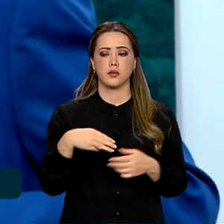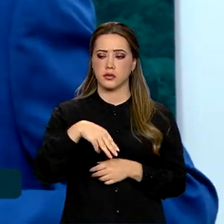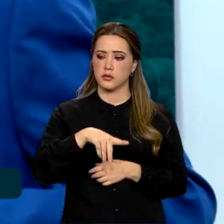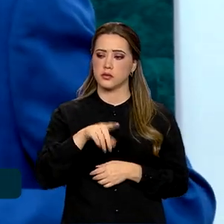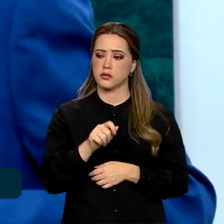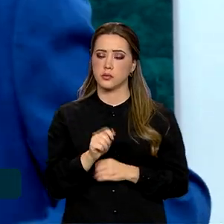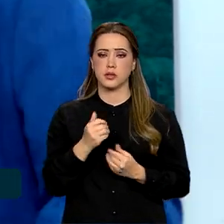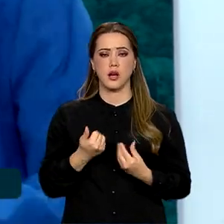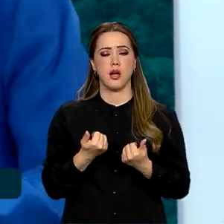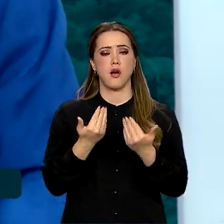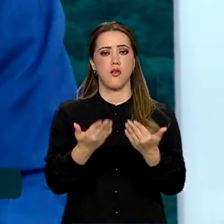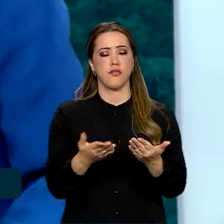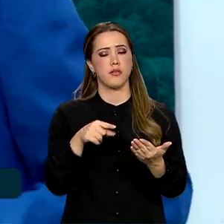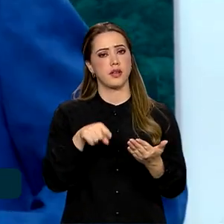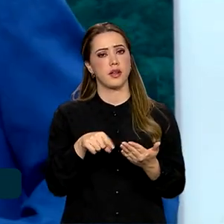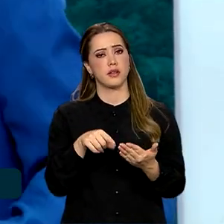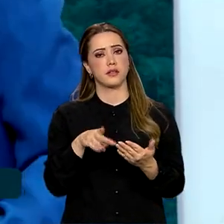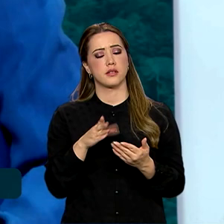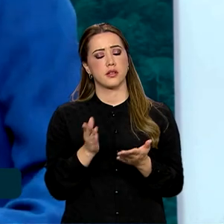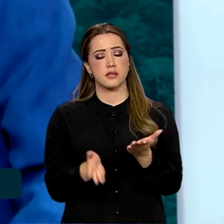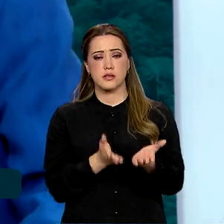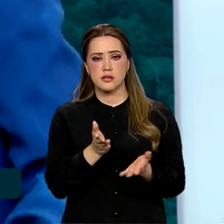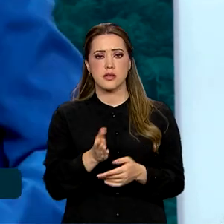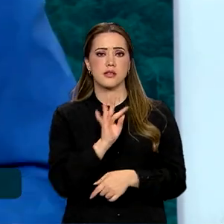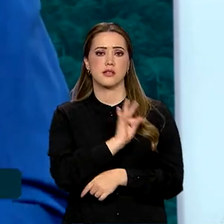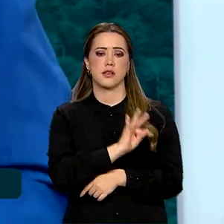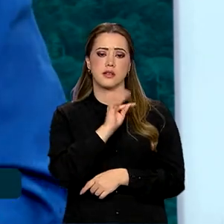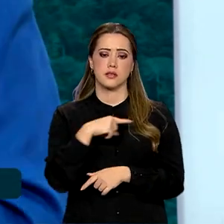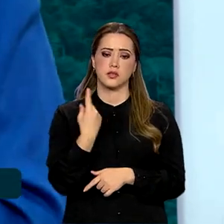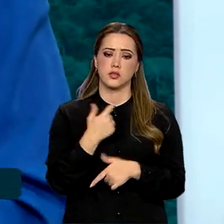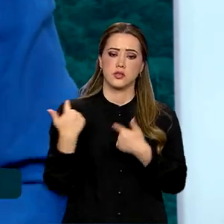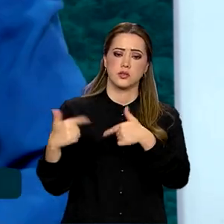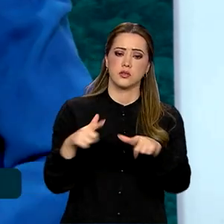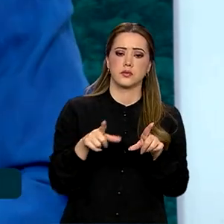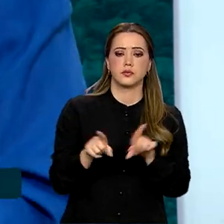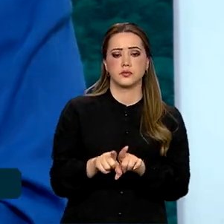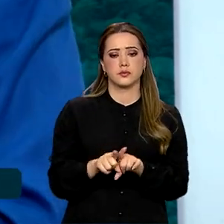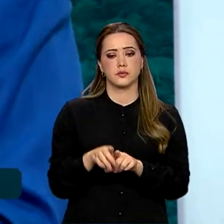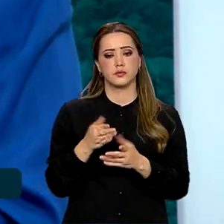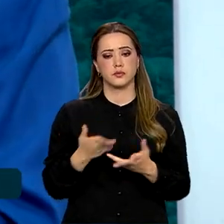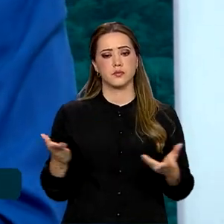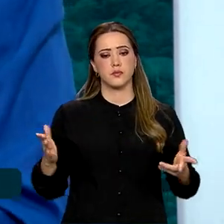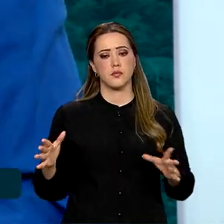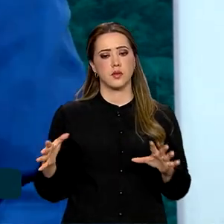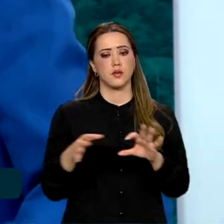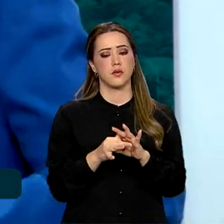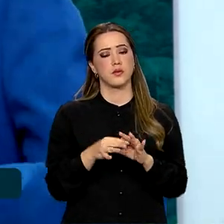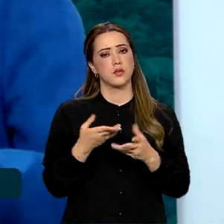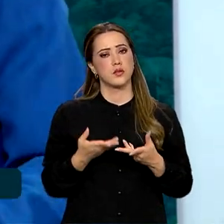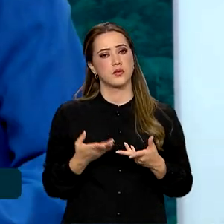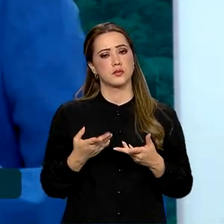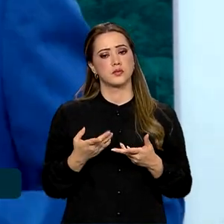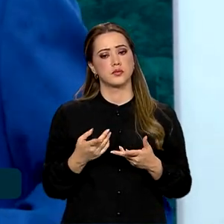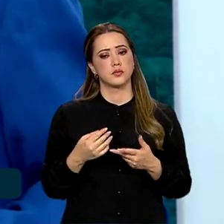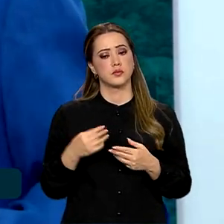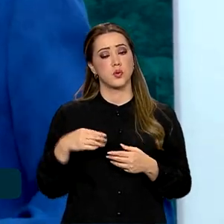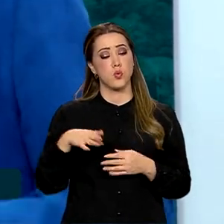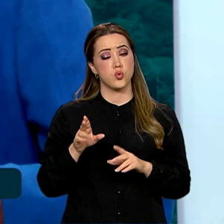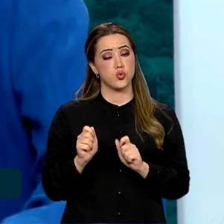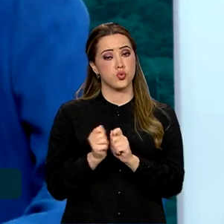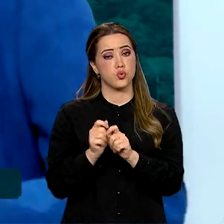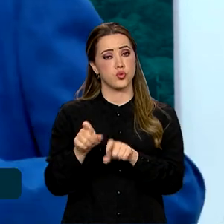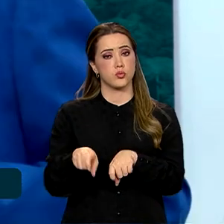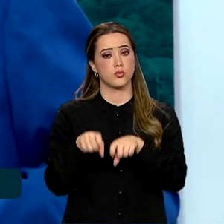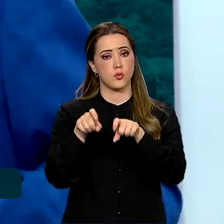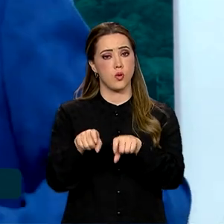com assistência técnica. A gente trabalha, quem sabe, também a integração com o Plano Safra.